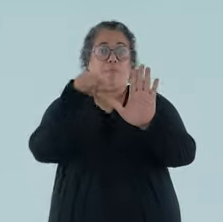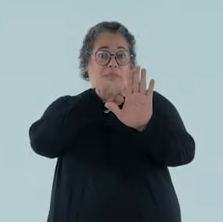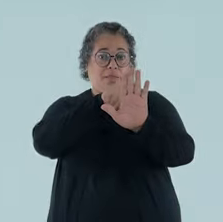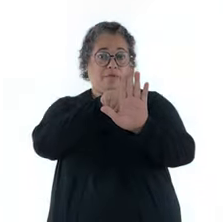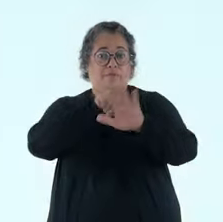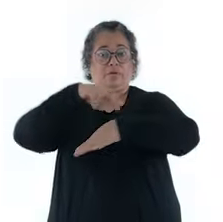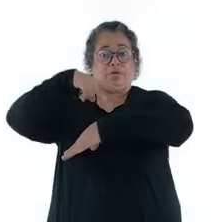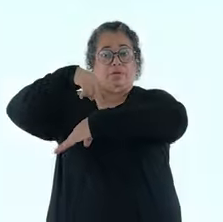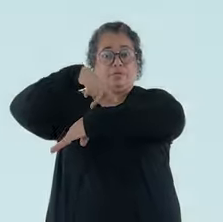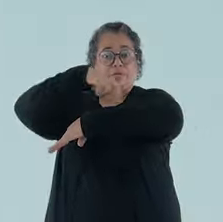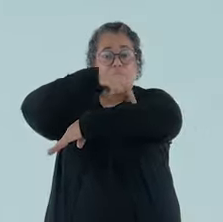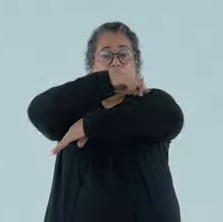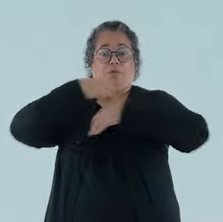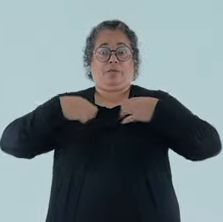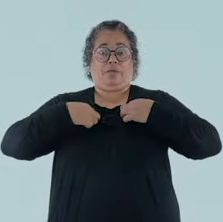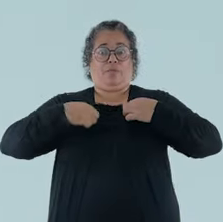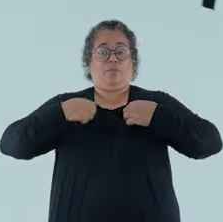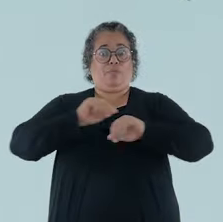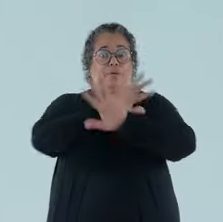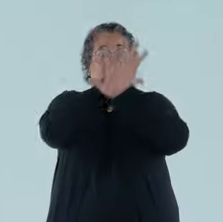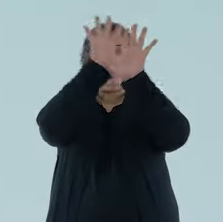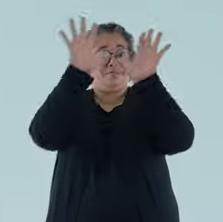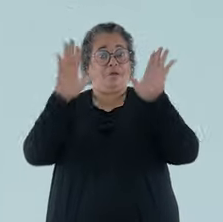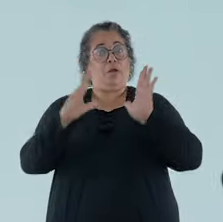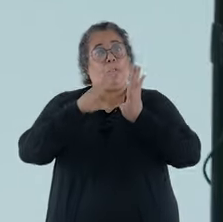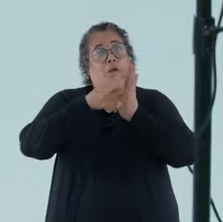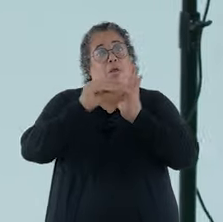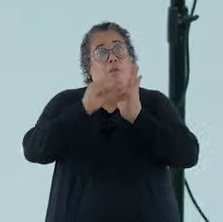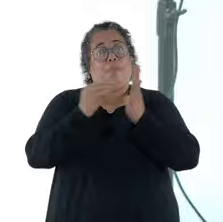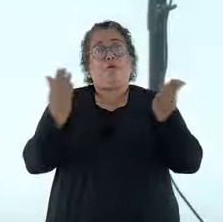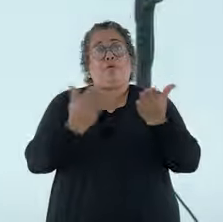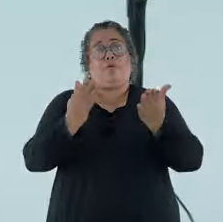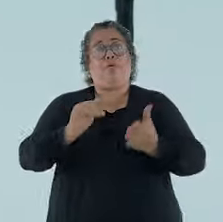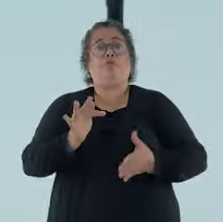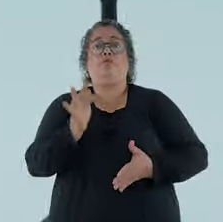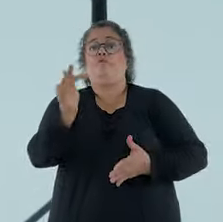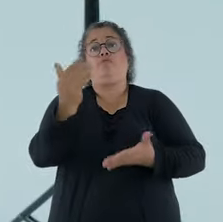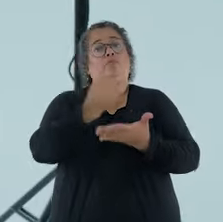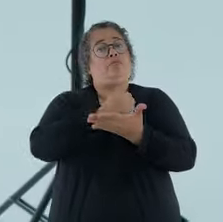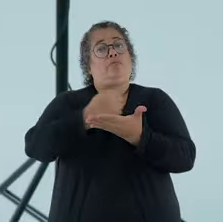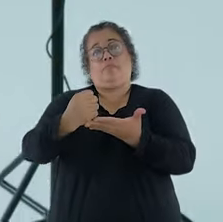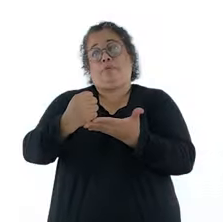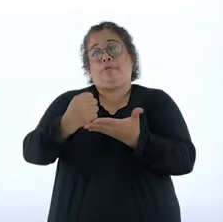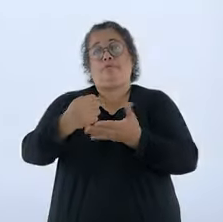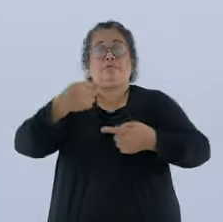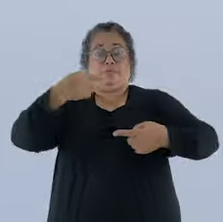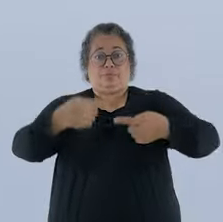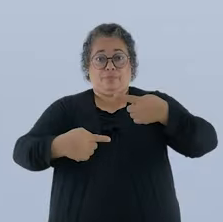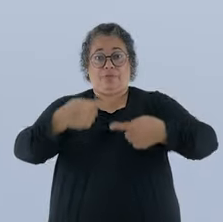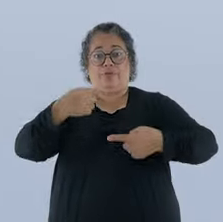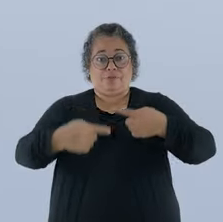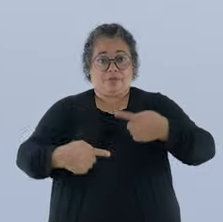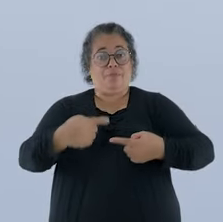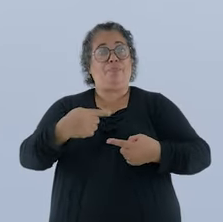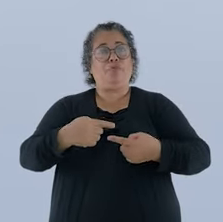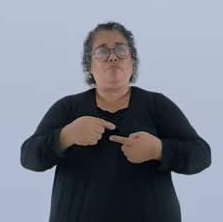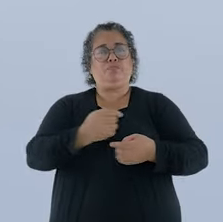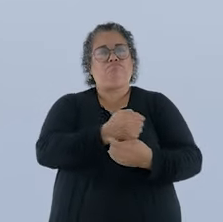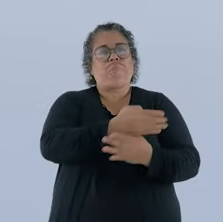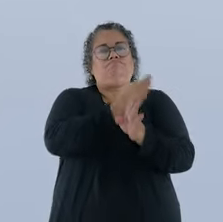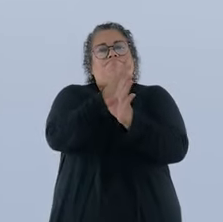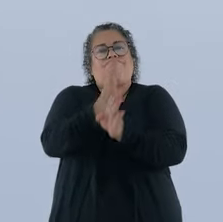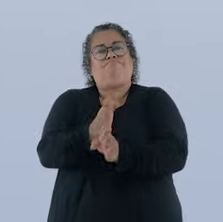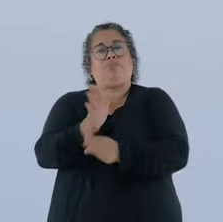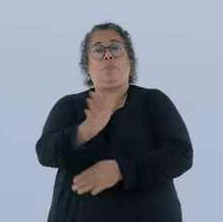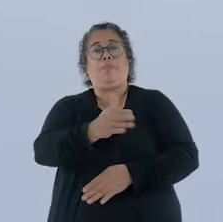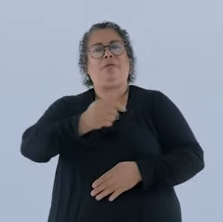Na moda, usar transparência é tendência um dia e depois pode não ser. No poder público, quanto mais